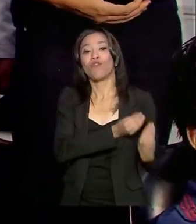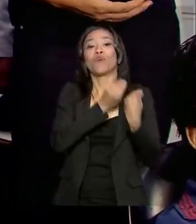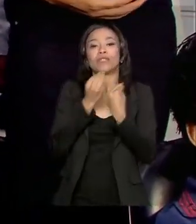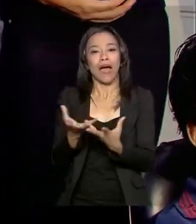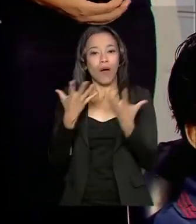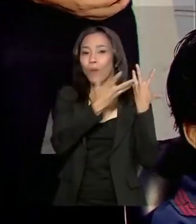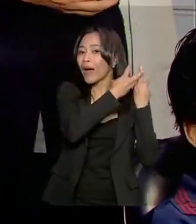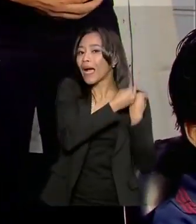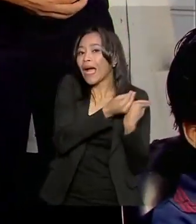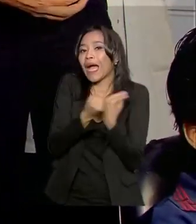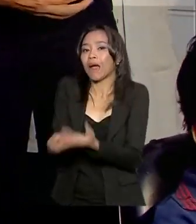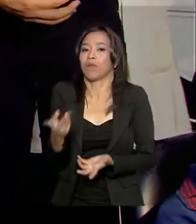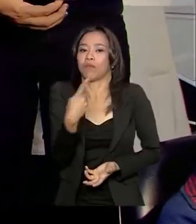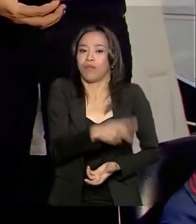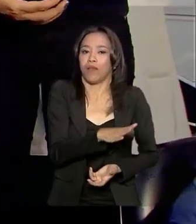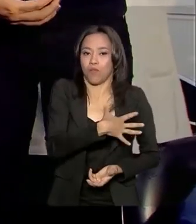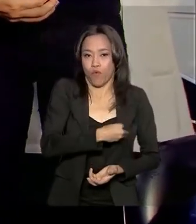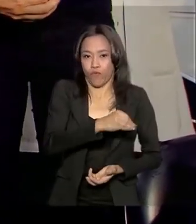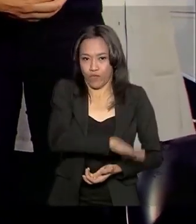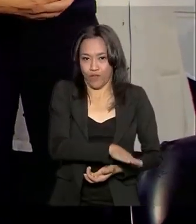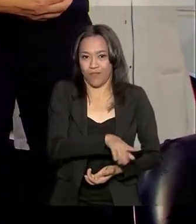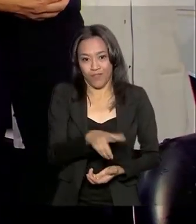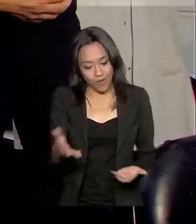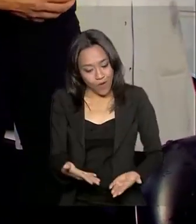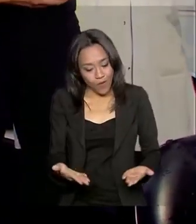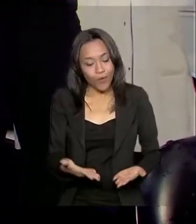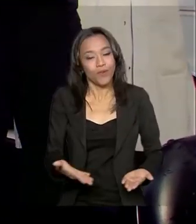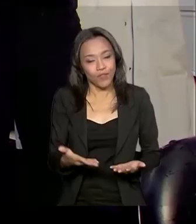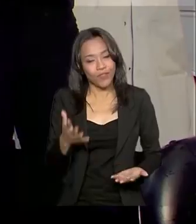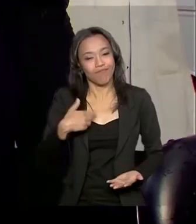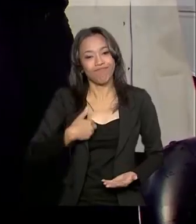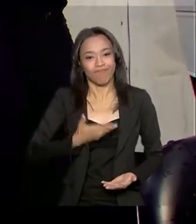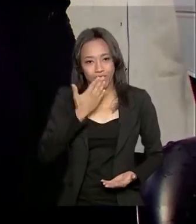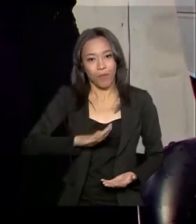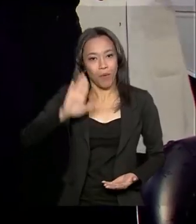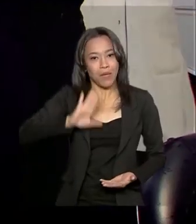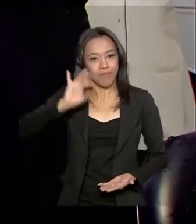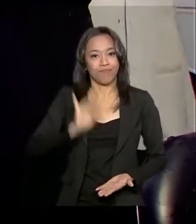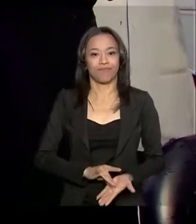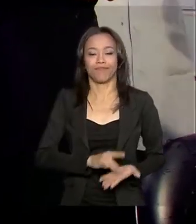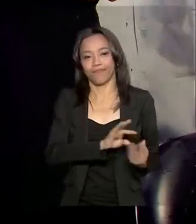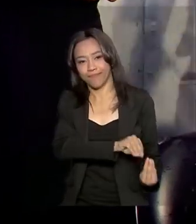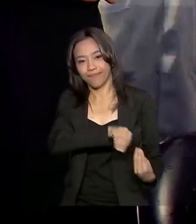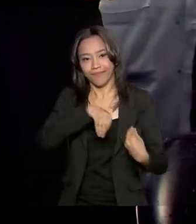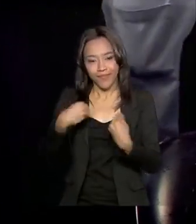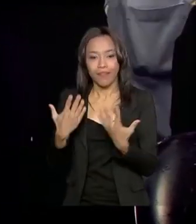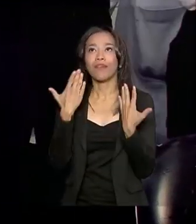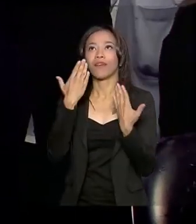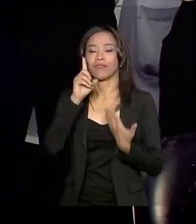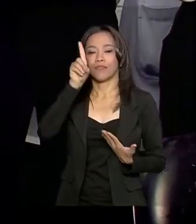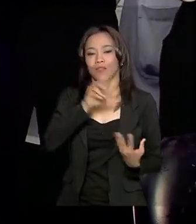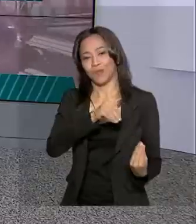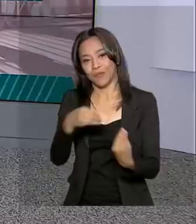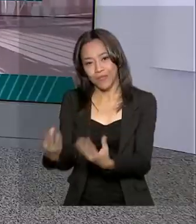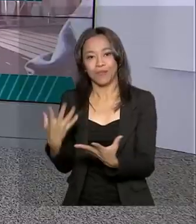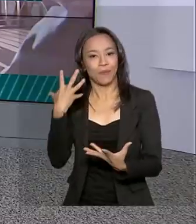câncer o cabelo do Abraão. E hoje estamos cumprindo com essa missão, graças a Deus.